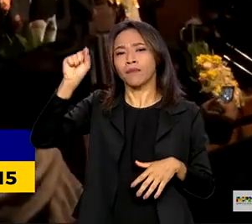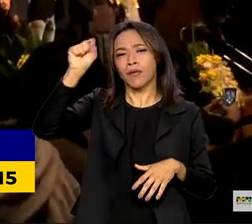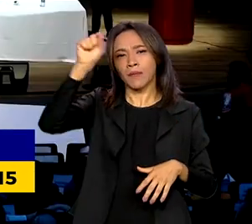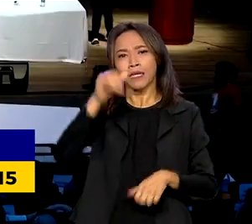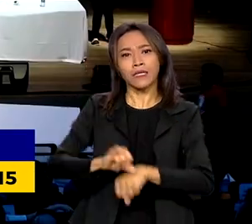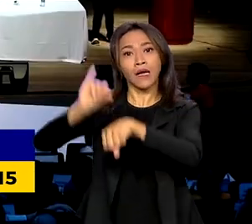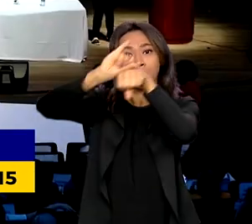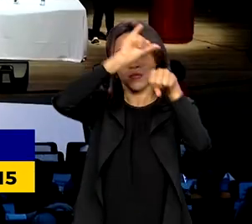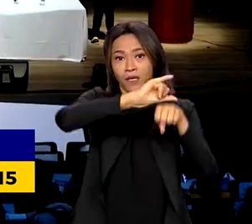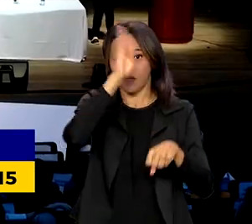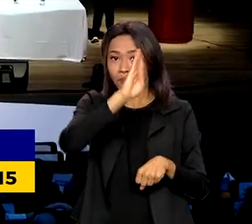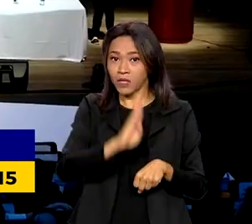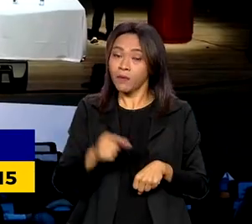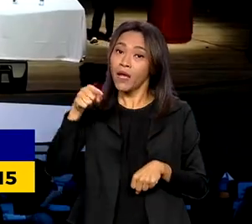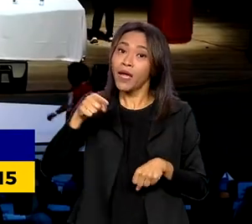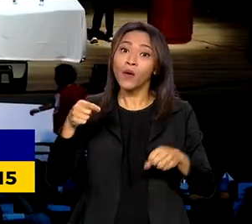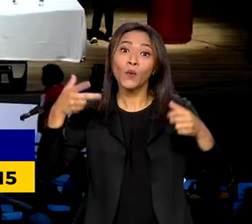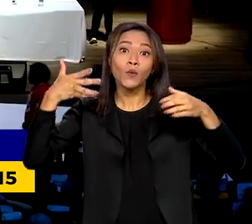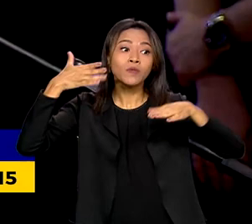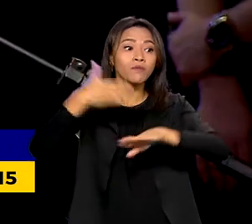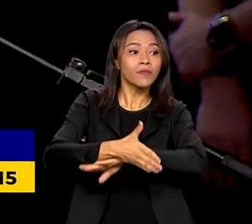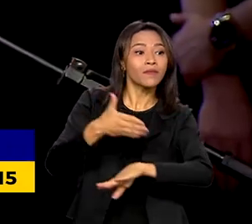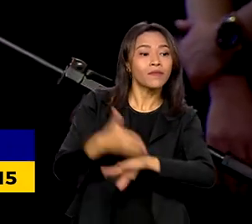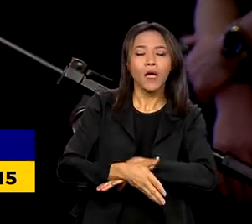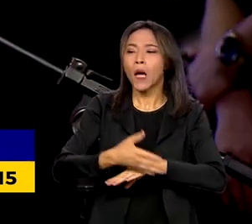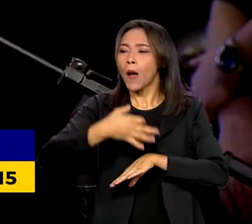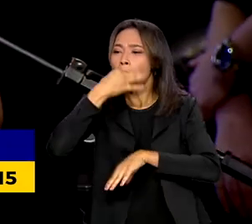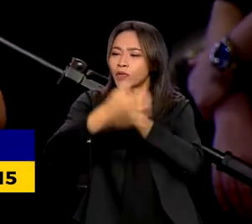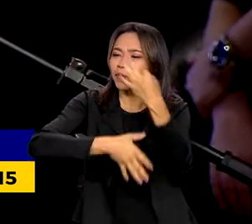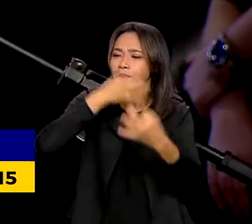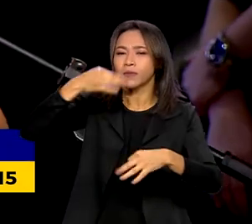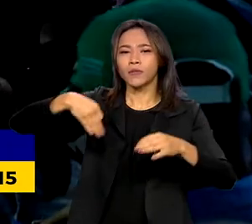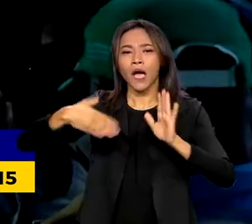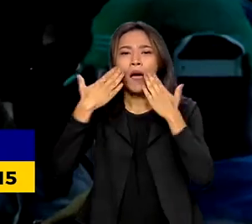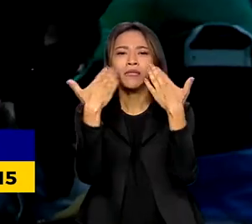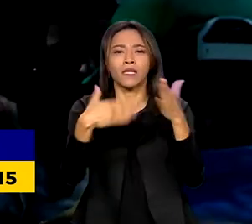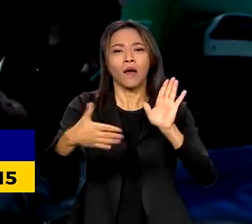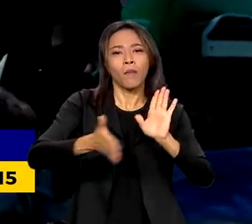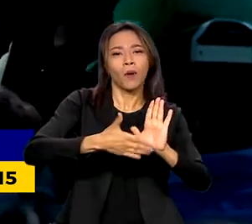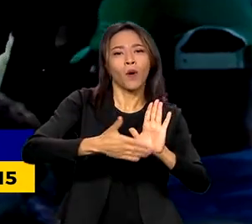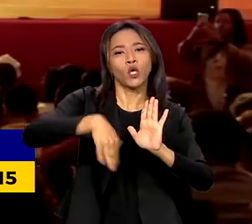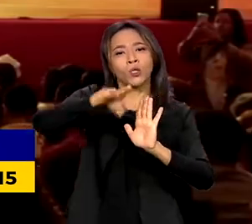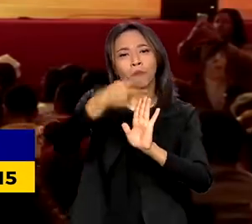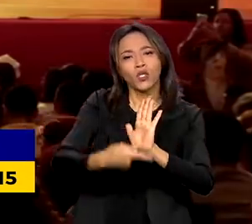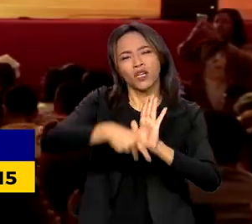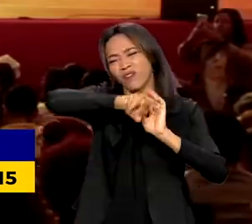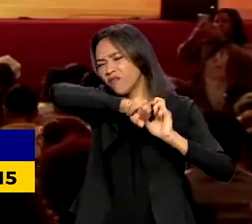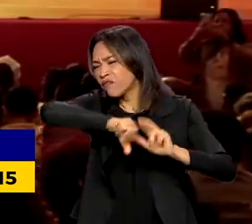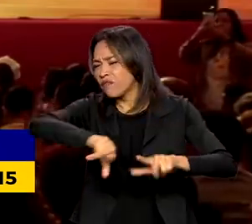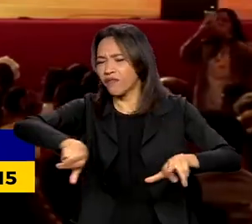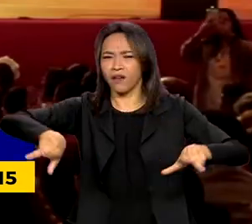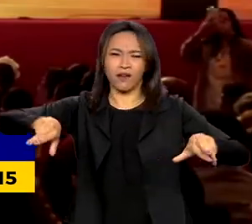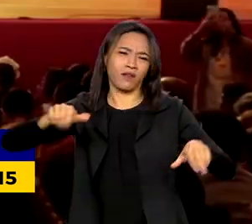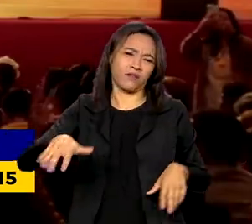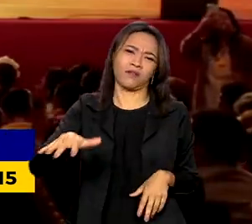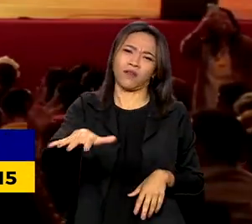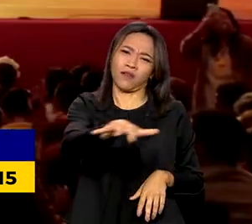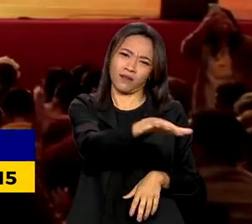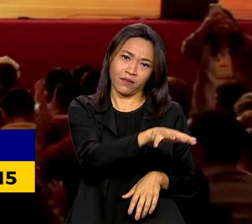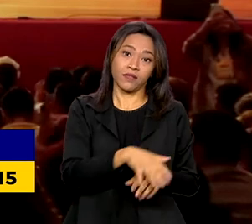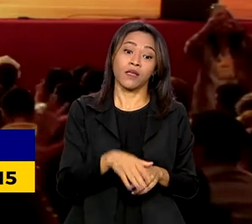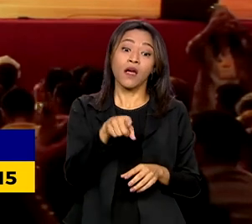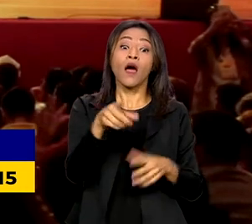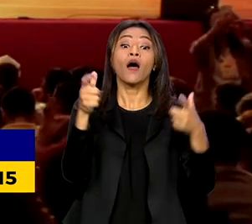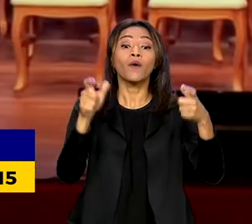país, um espaço para os cidadãos apresentarem propostas e projetos em todas as áreas. Nesta quinta-feira, o evento